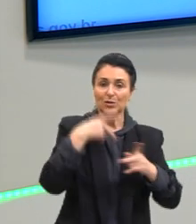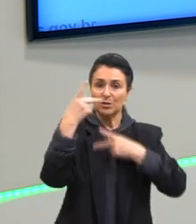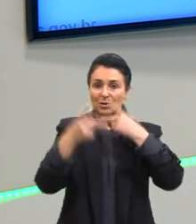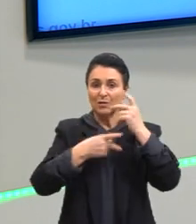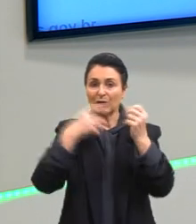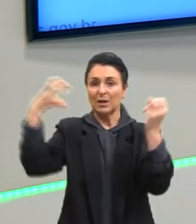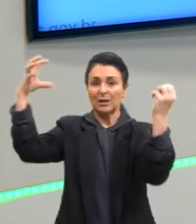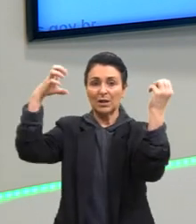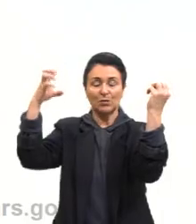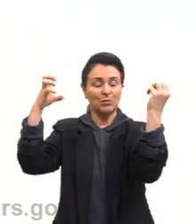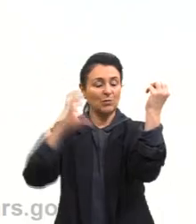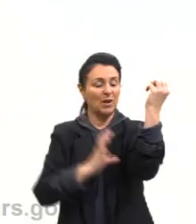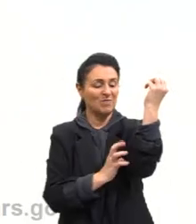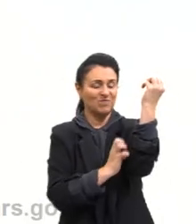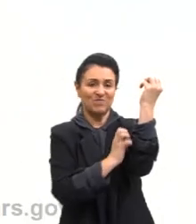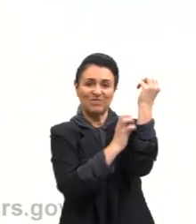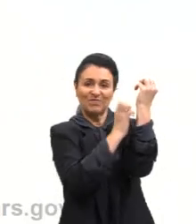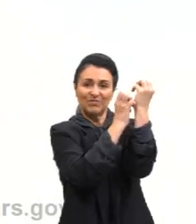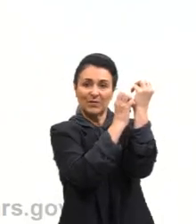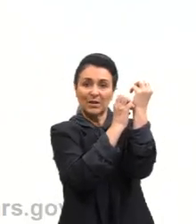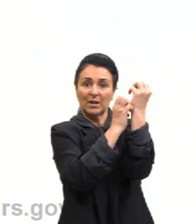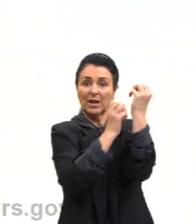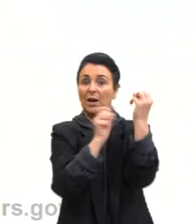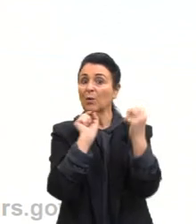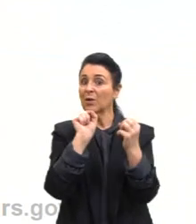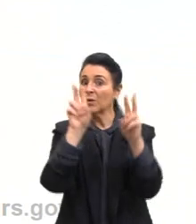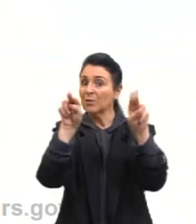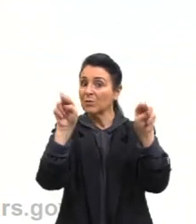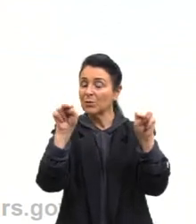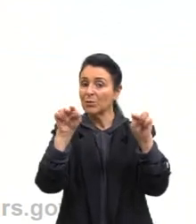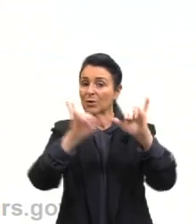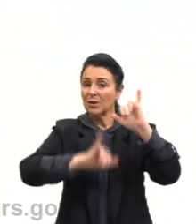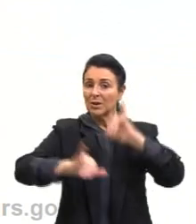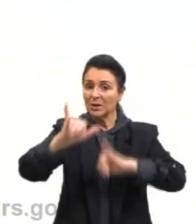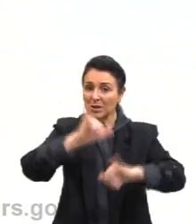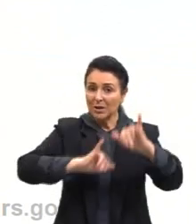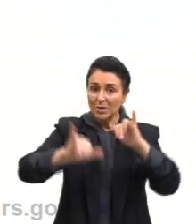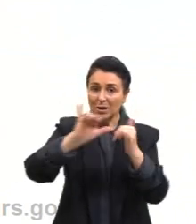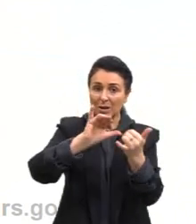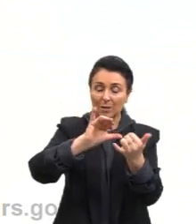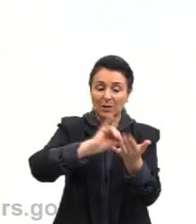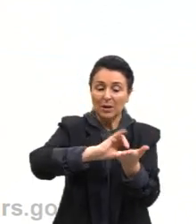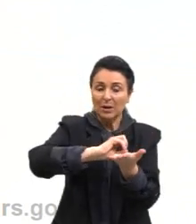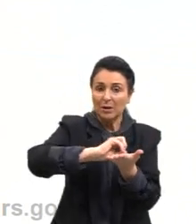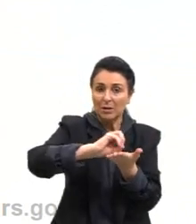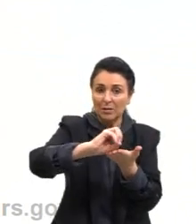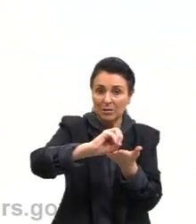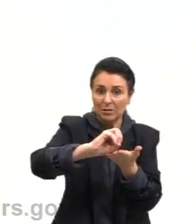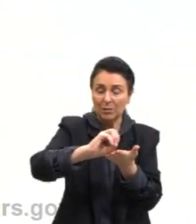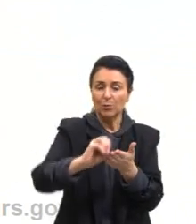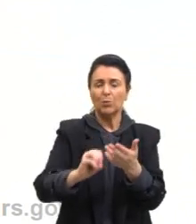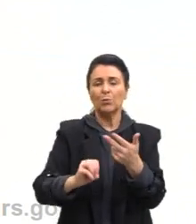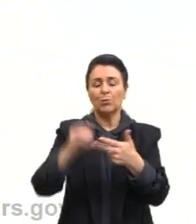chuva ácida, gente está falando de química inorgânica. No Enem de 2017, se eu não me engano, o Enem